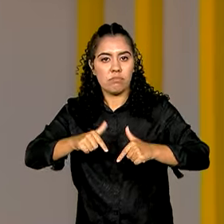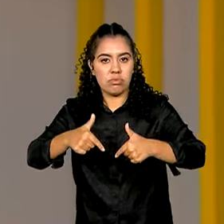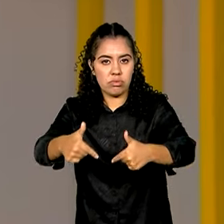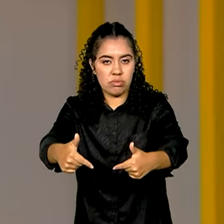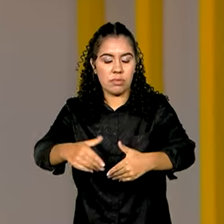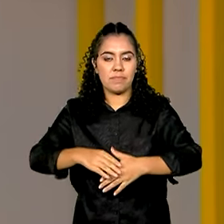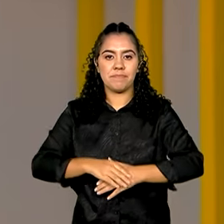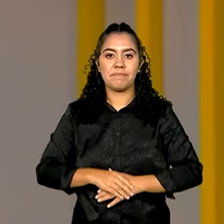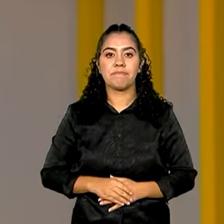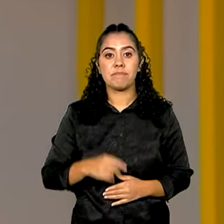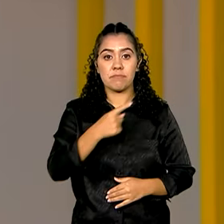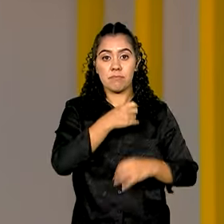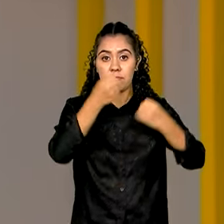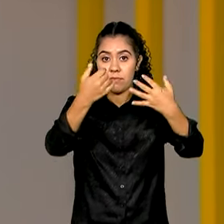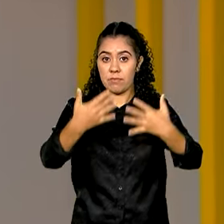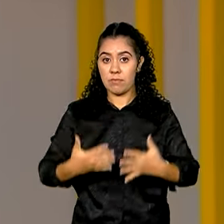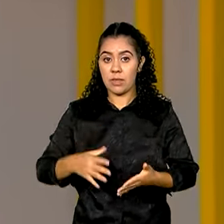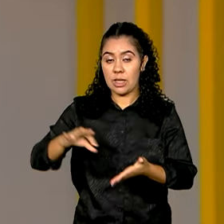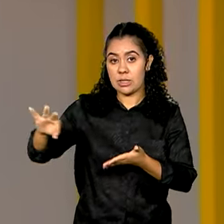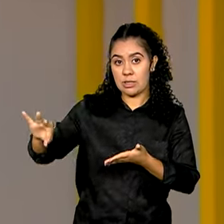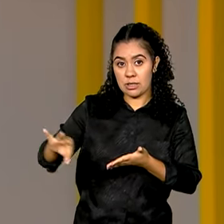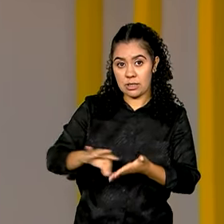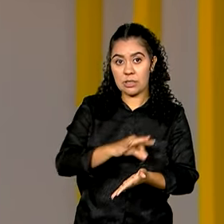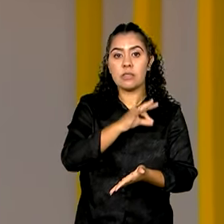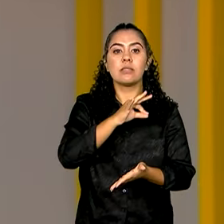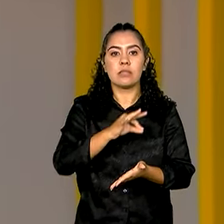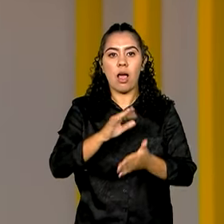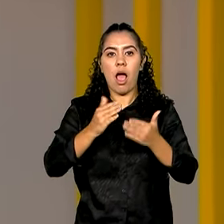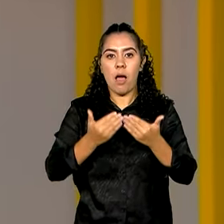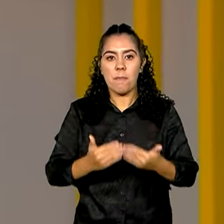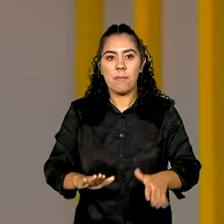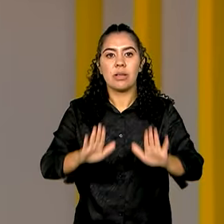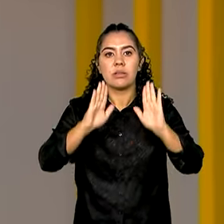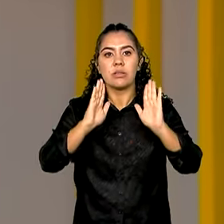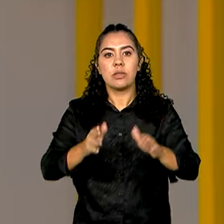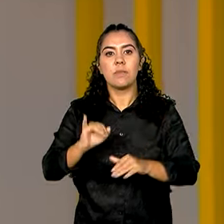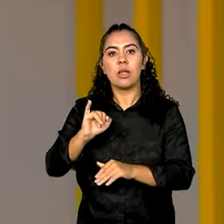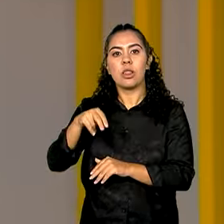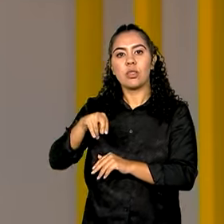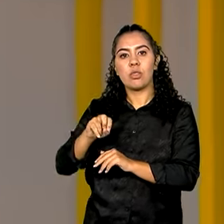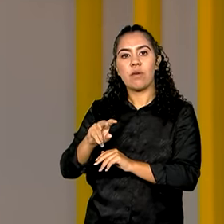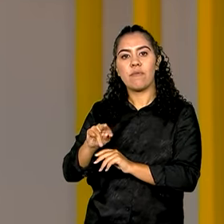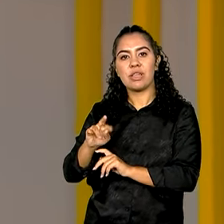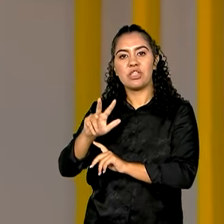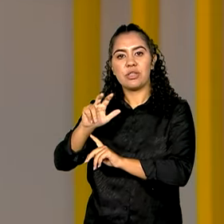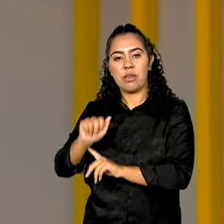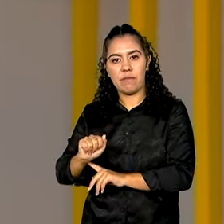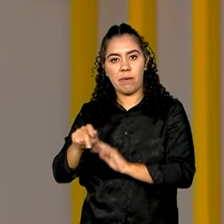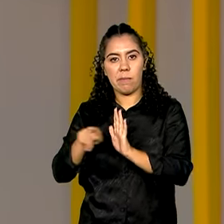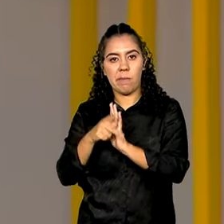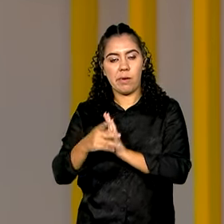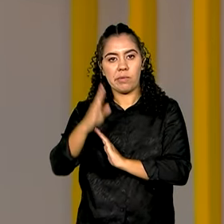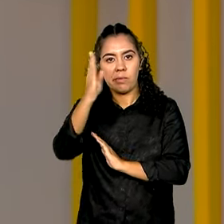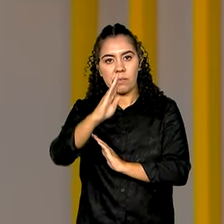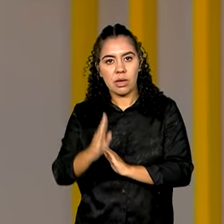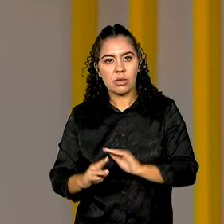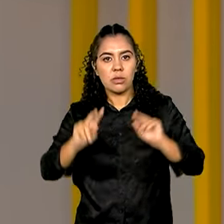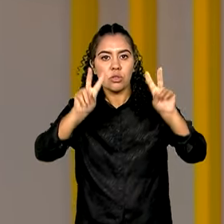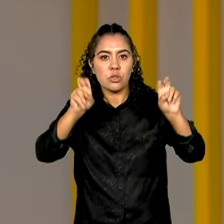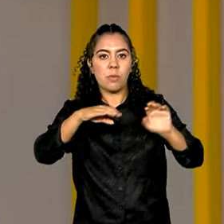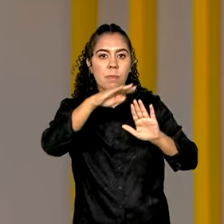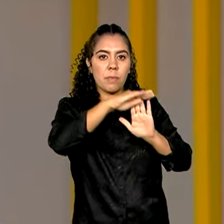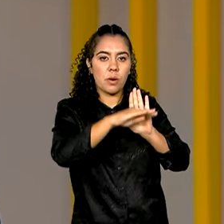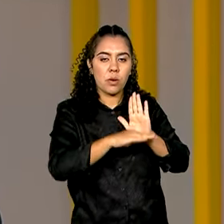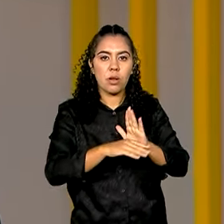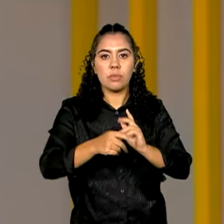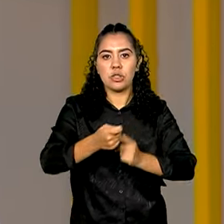Estão abertas as inscrições para o Inovativa Brasil e para o Inovativa de Impacto Socioambiental, programas de aceleração de